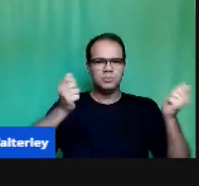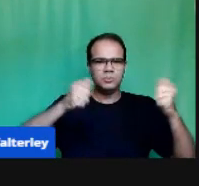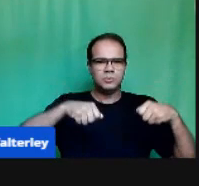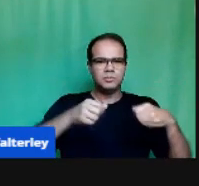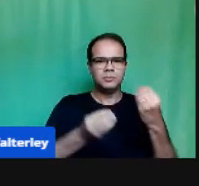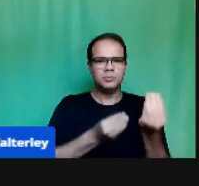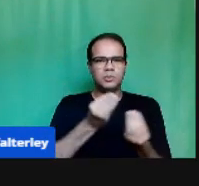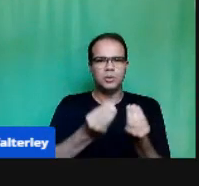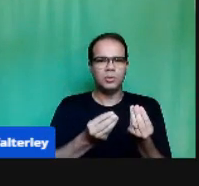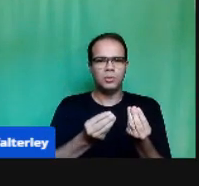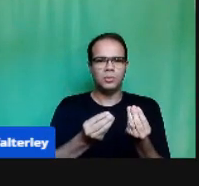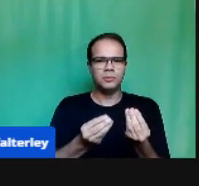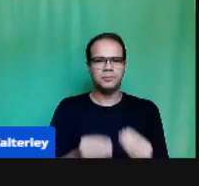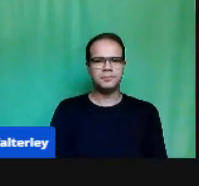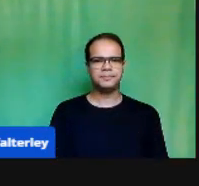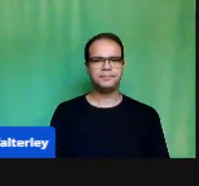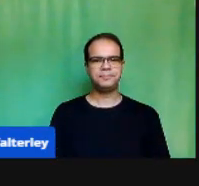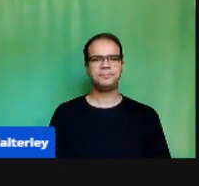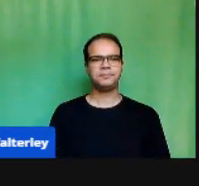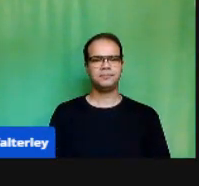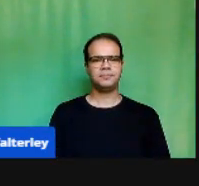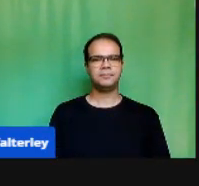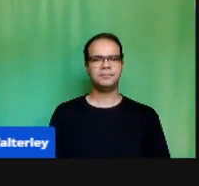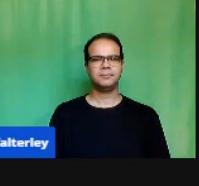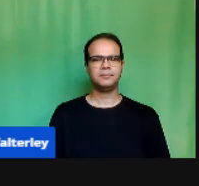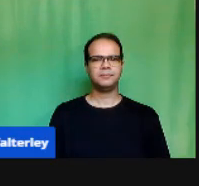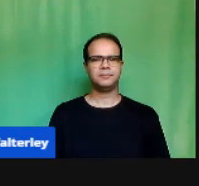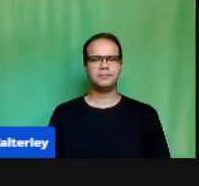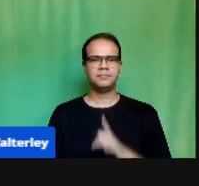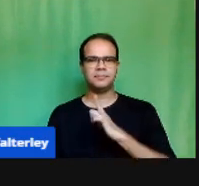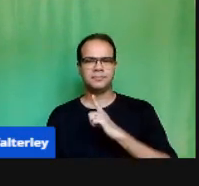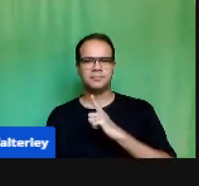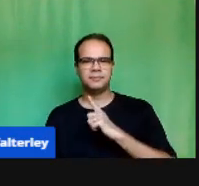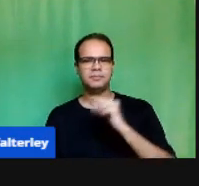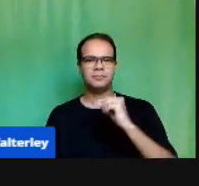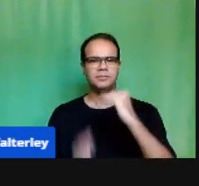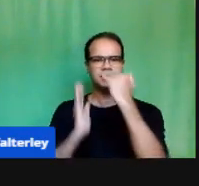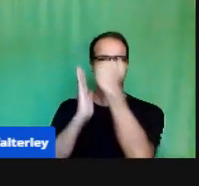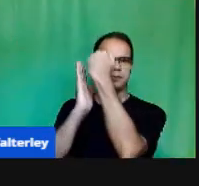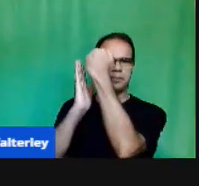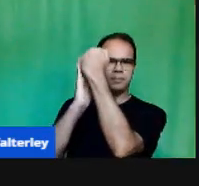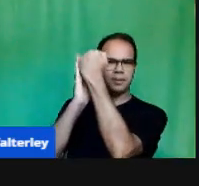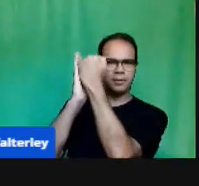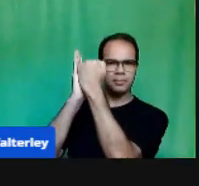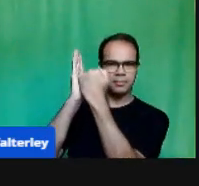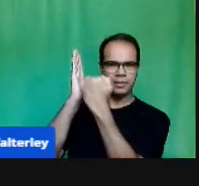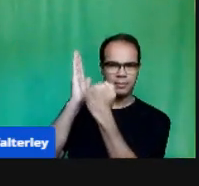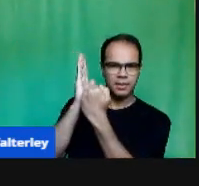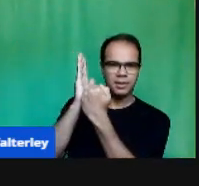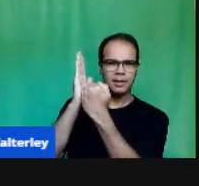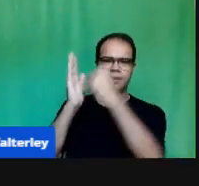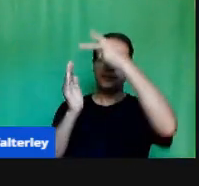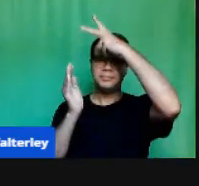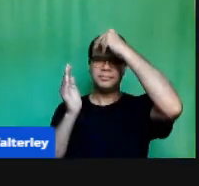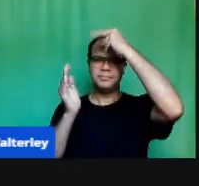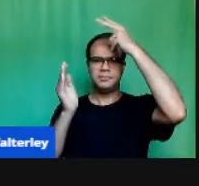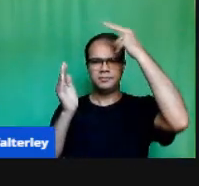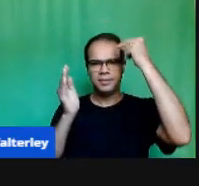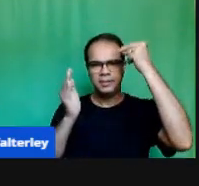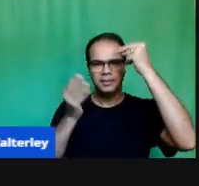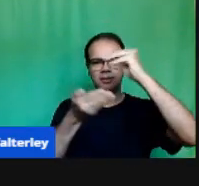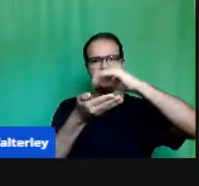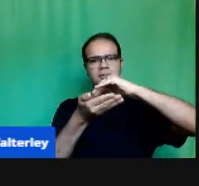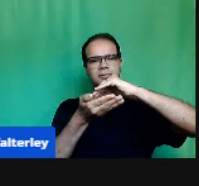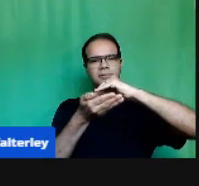Próximo slide Temos a nossa hierarquia aí Marcos Marcelo Trage, prefeito municipal